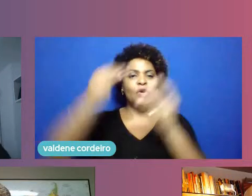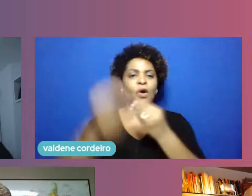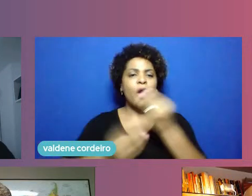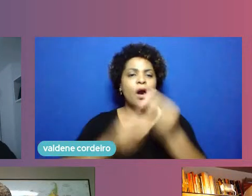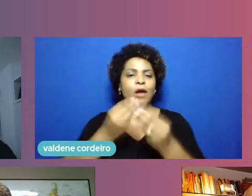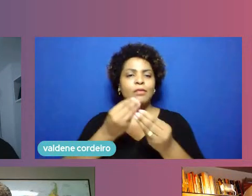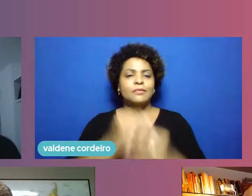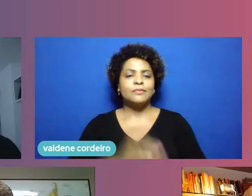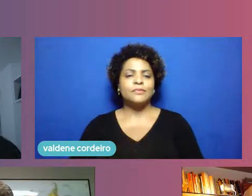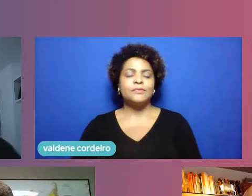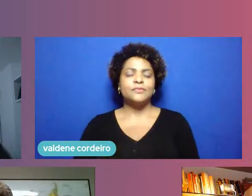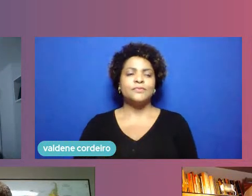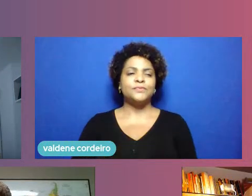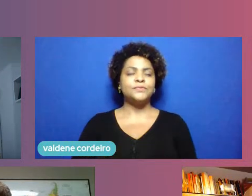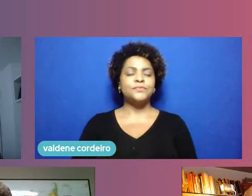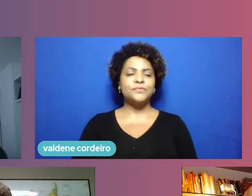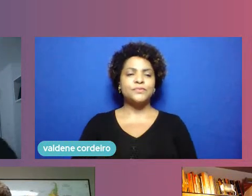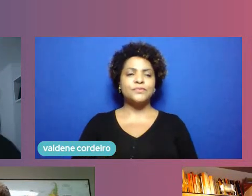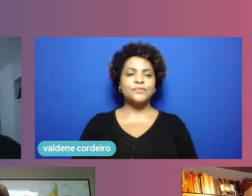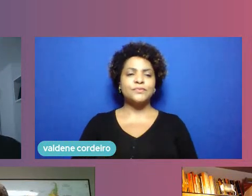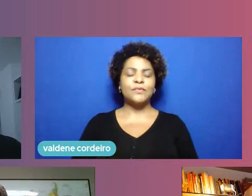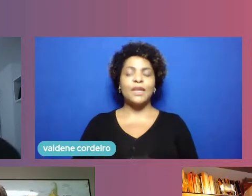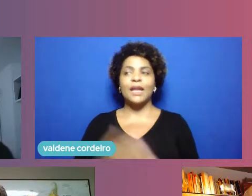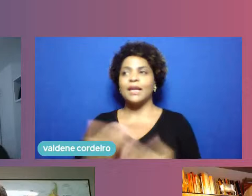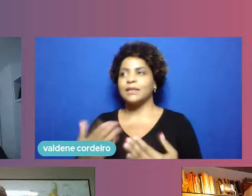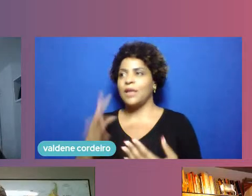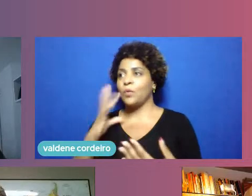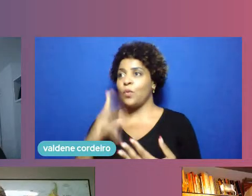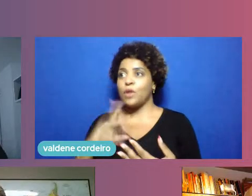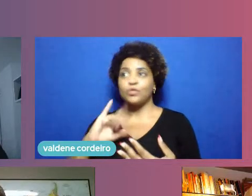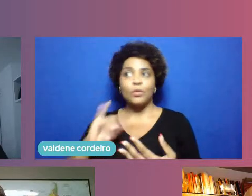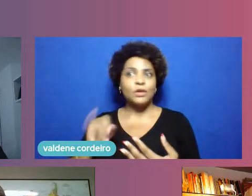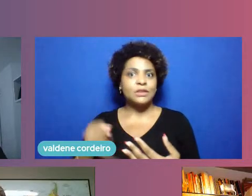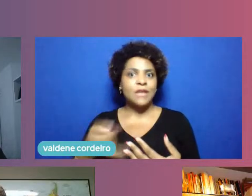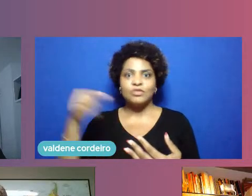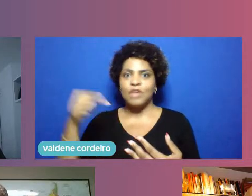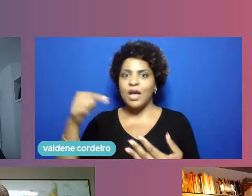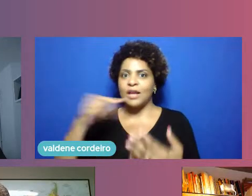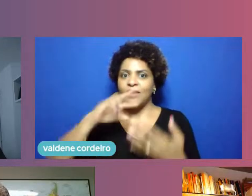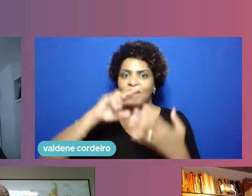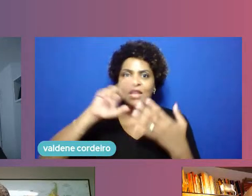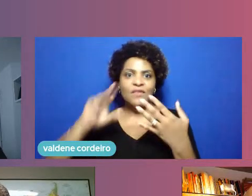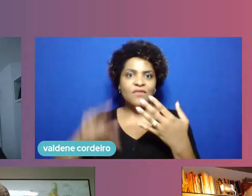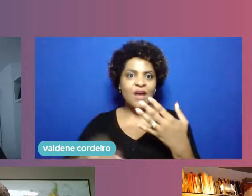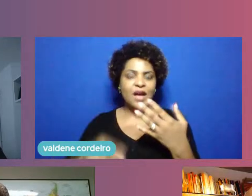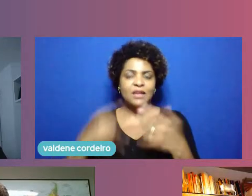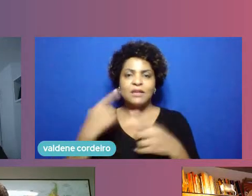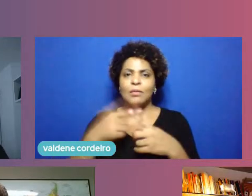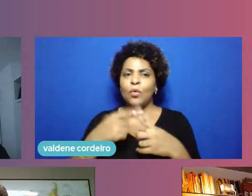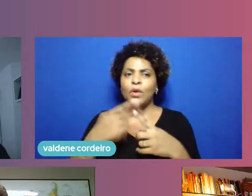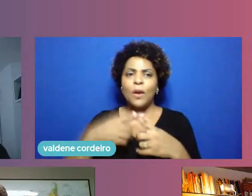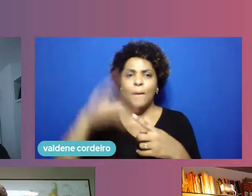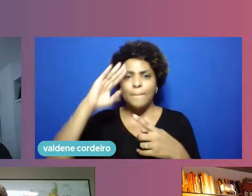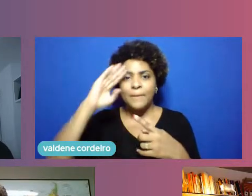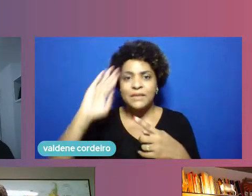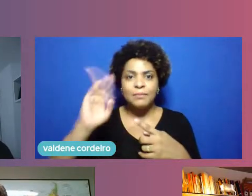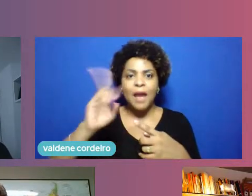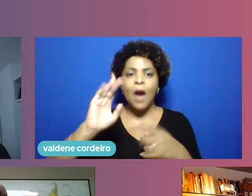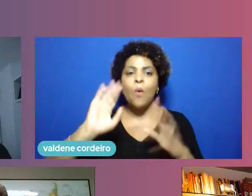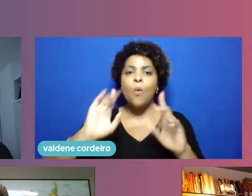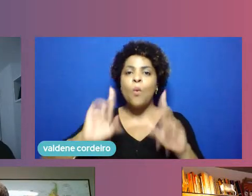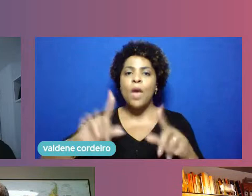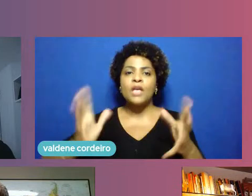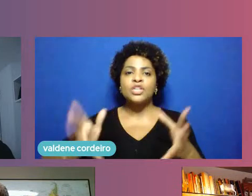boa Manu acho que as oportunidades vão ser muitas aqui porque um eixo central aqui de nossa ação é estimular justamente a chamada